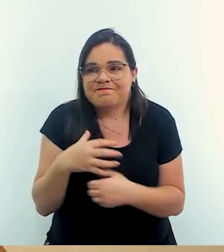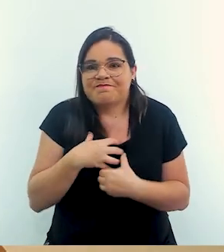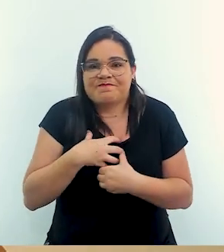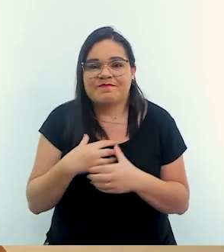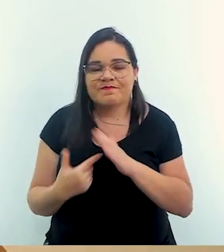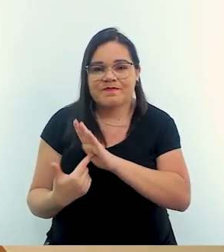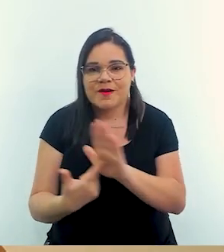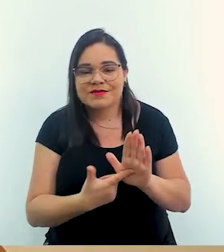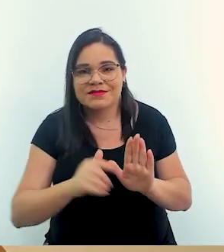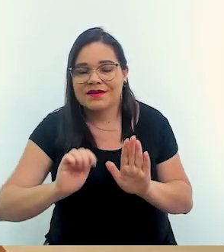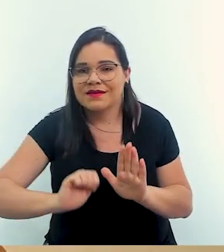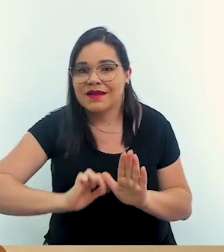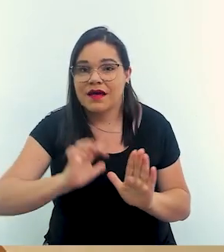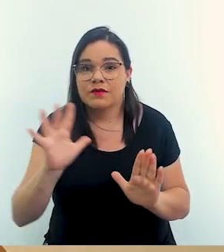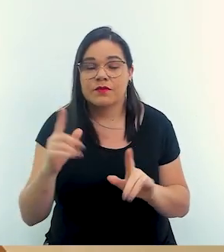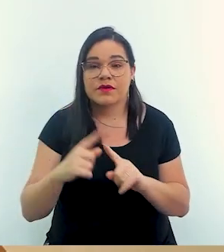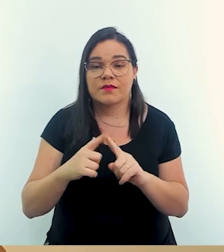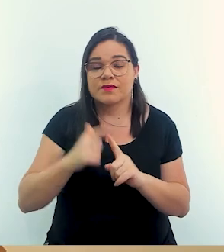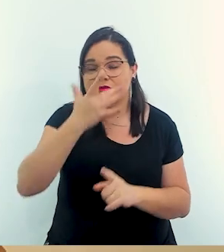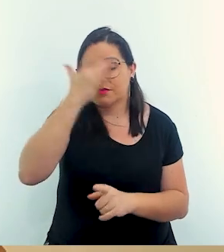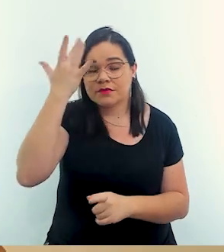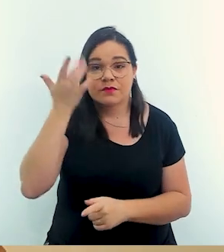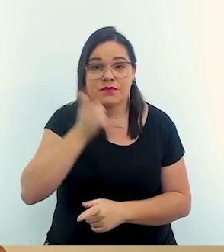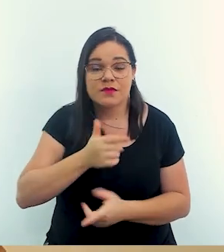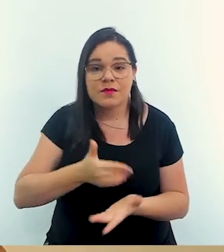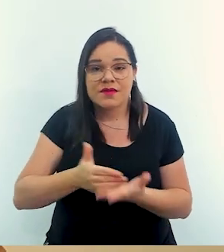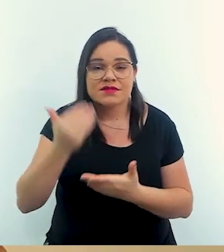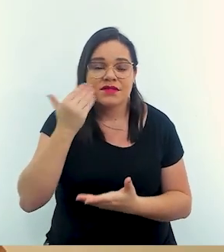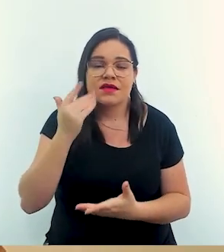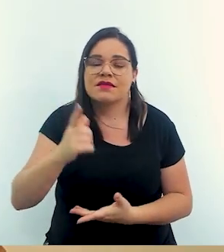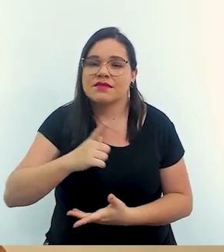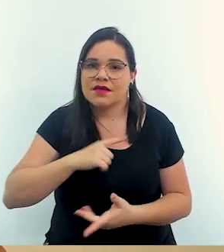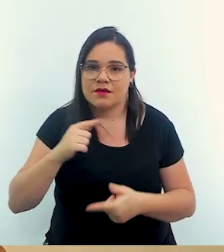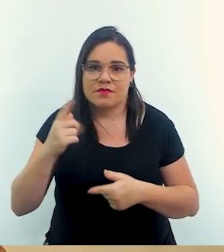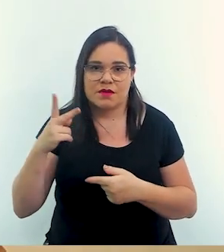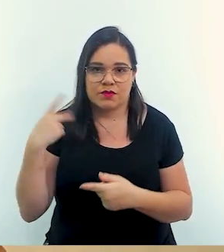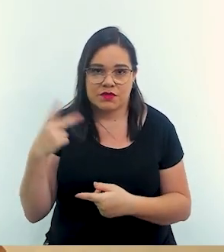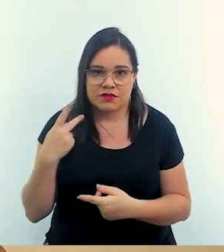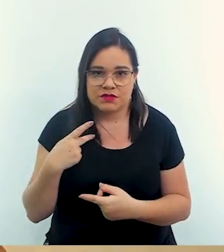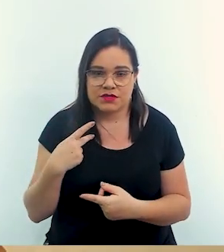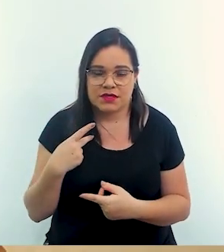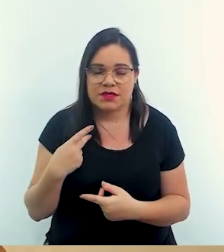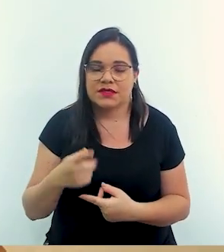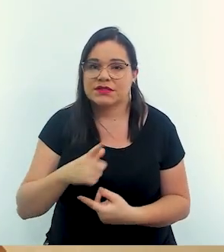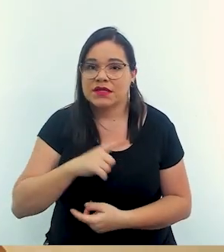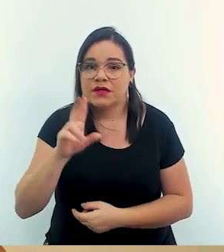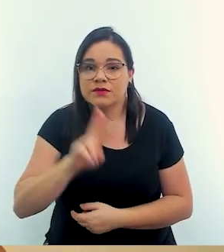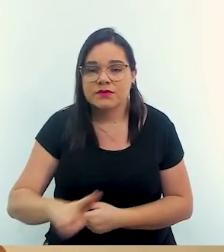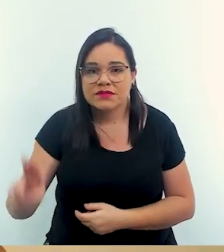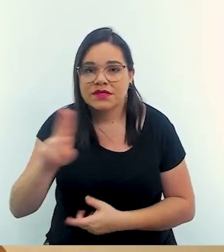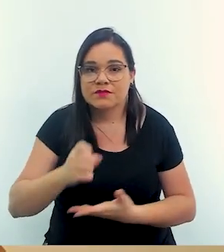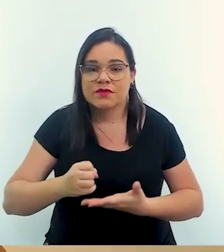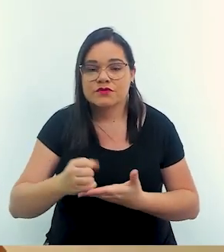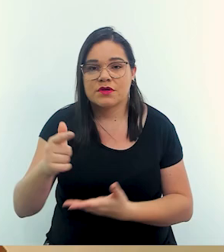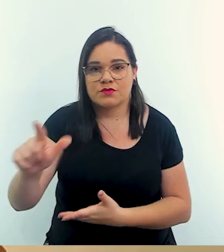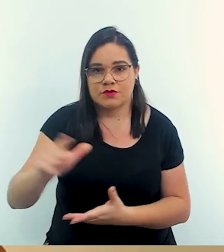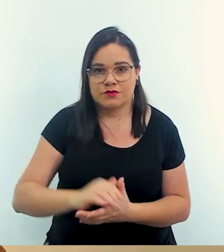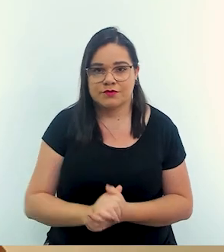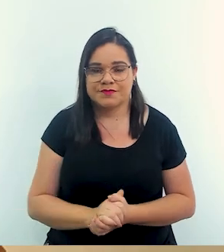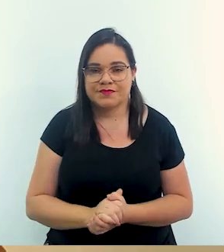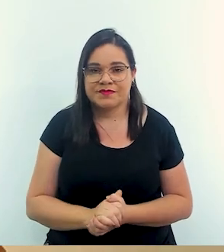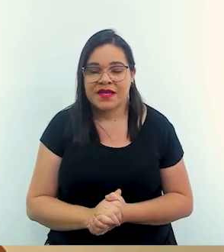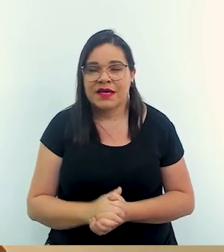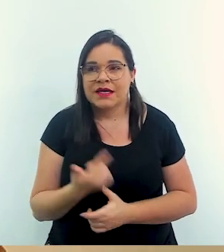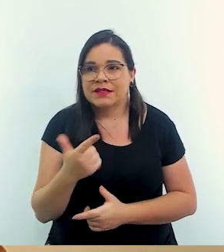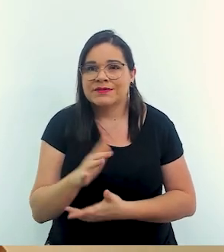evidente porque as pessoas começam a entender que existe uma política que está sendo utilizada para ajudar o próximo